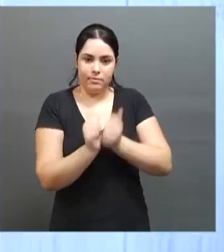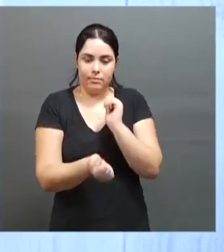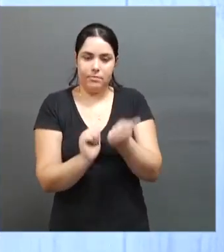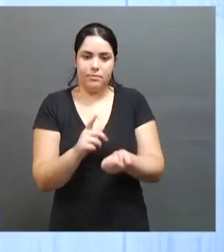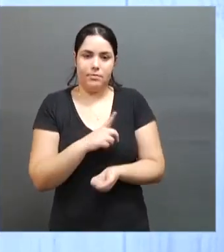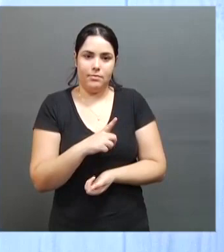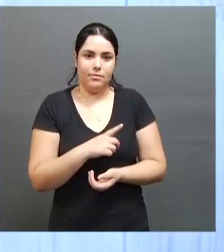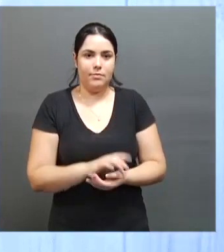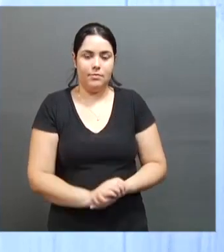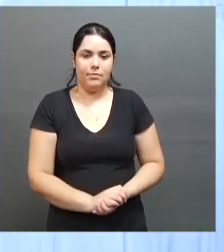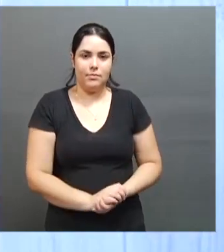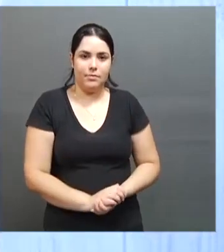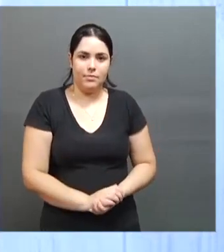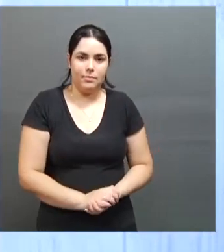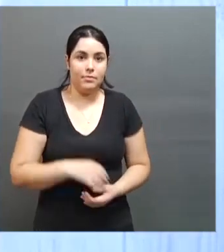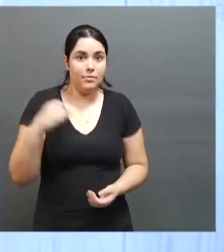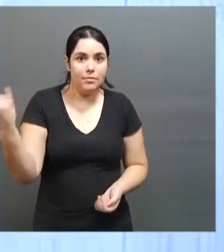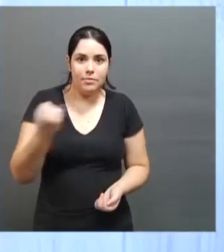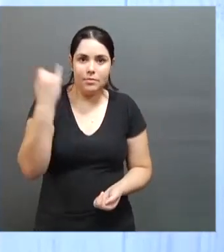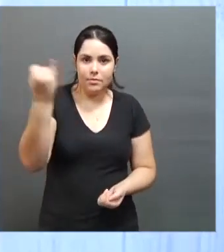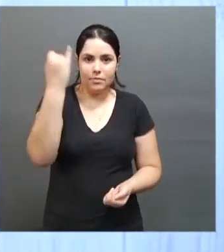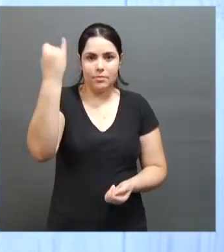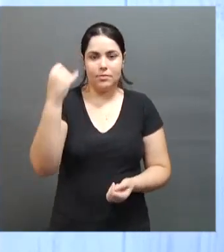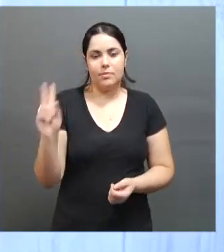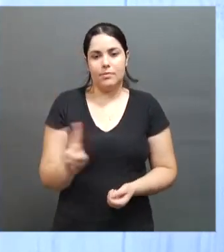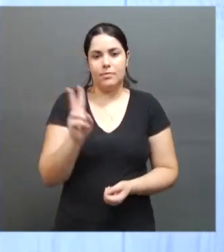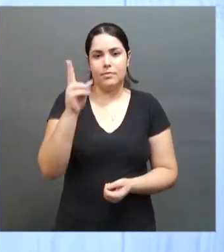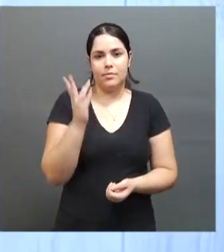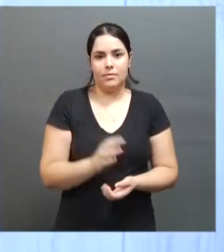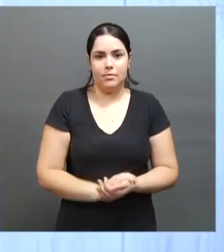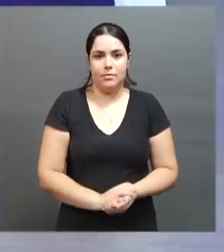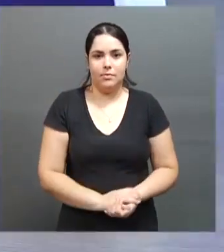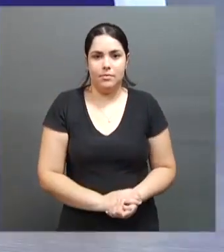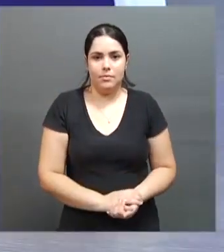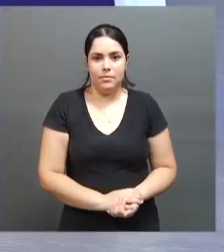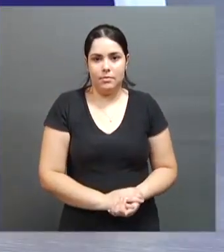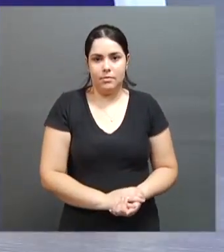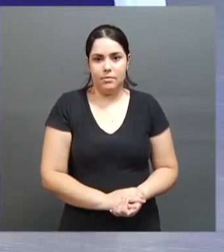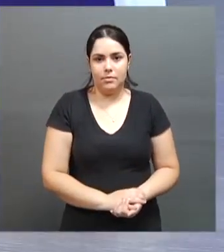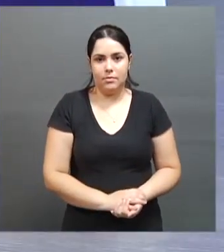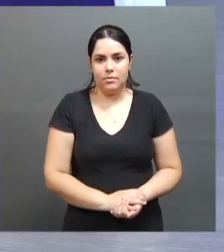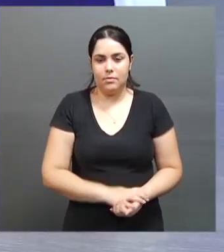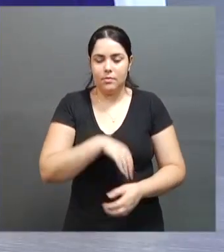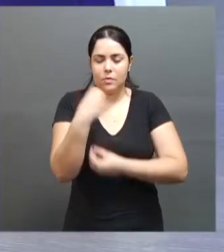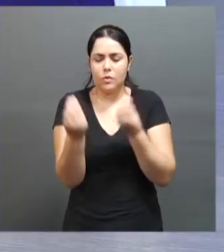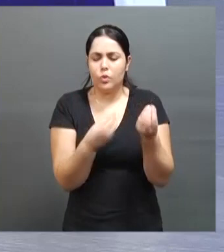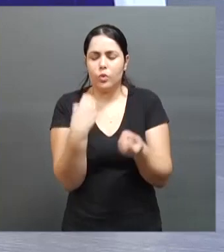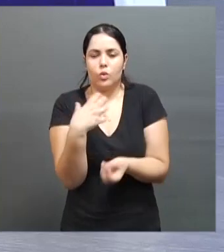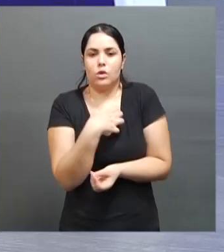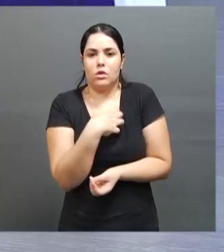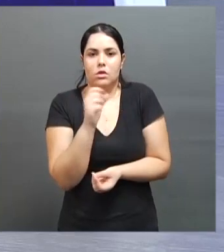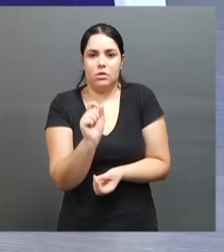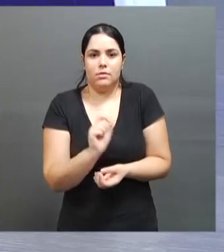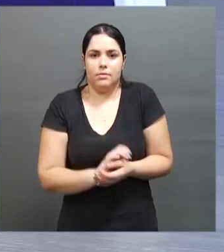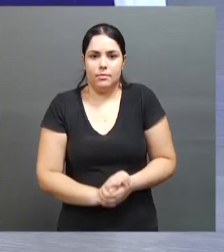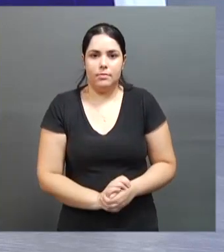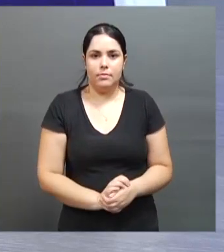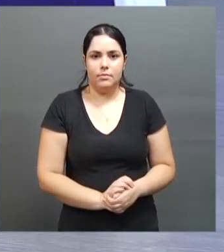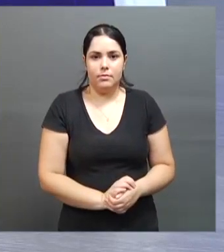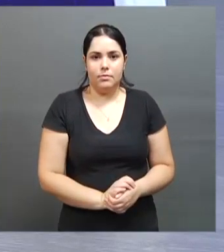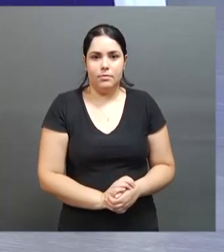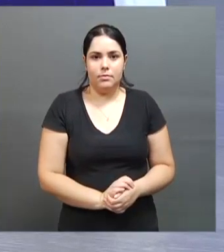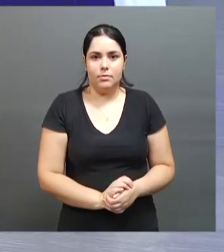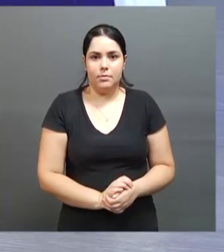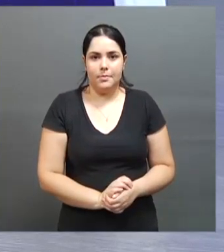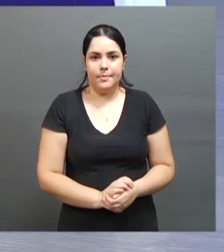Então, é de extrema importância a valorização dos atletas. E como é que você se sente sendo tão, assim,